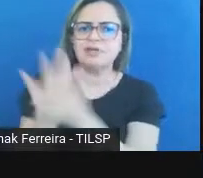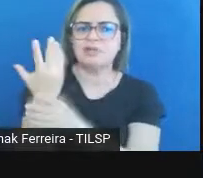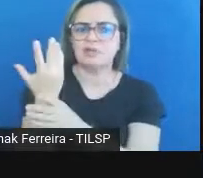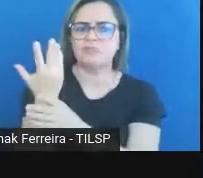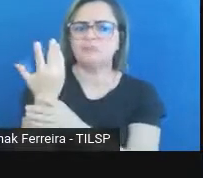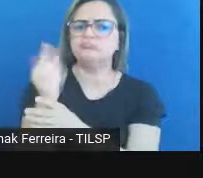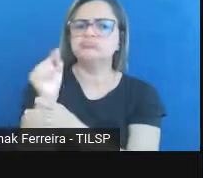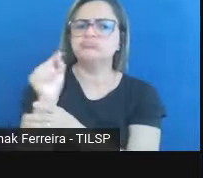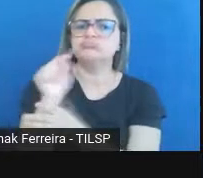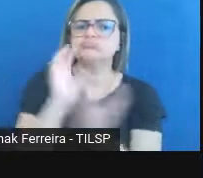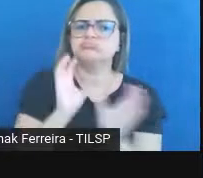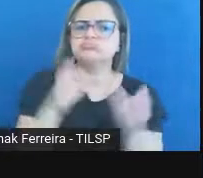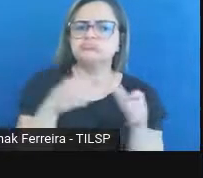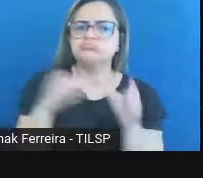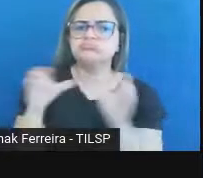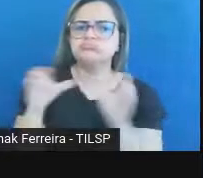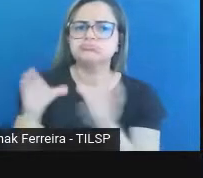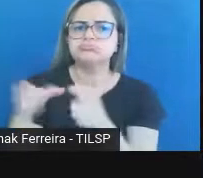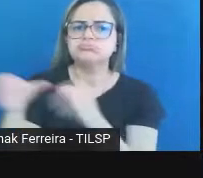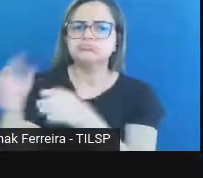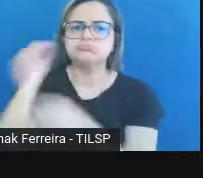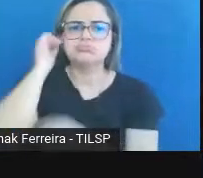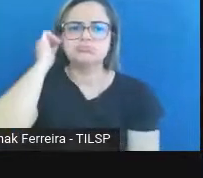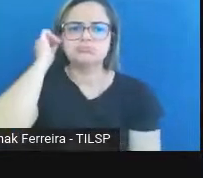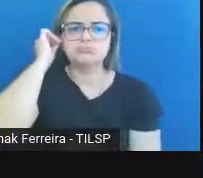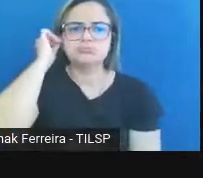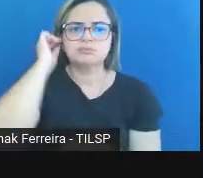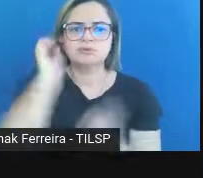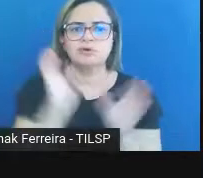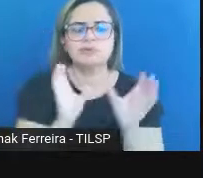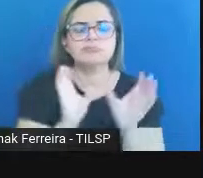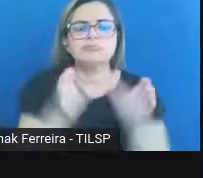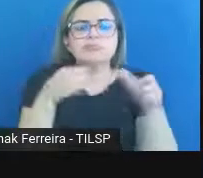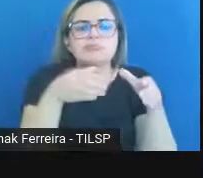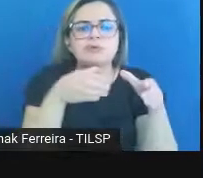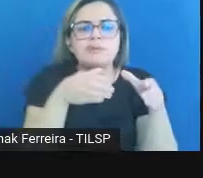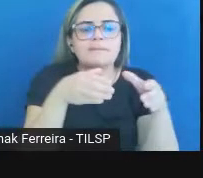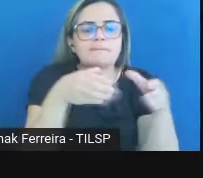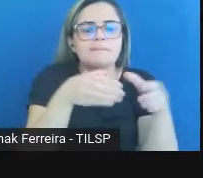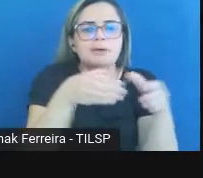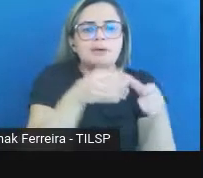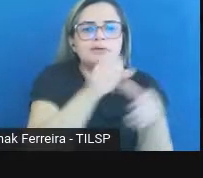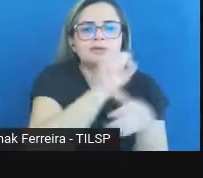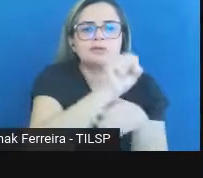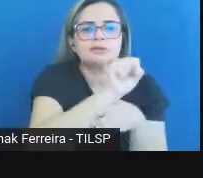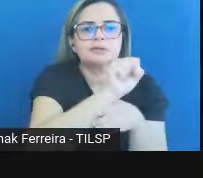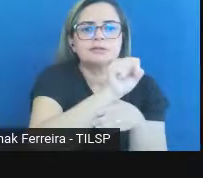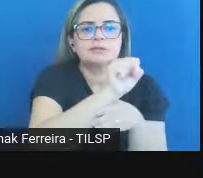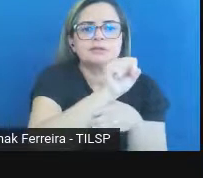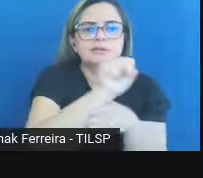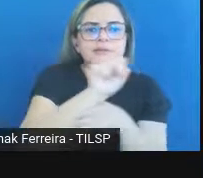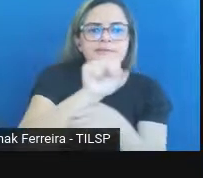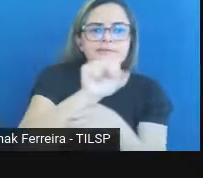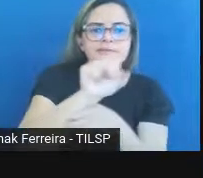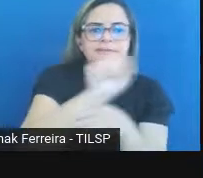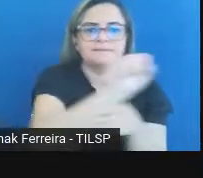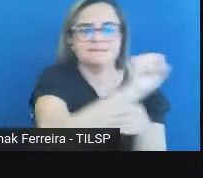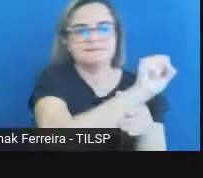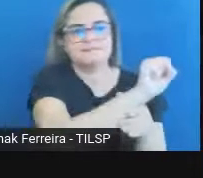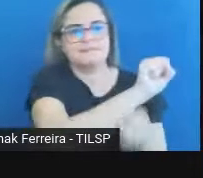vezes aqui. O pacote CIP é aquele que submete os documentos e as informações do